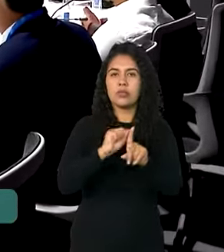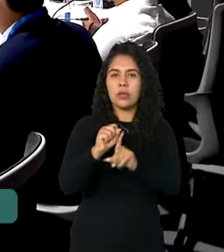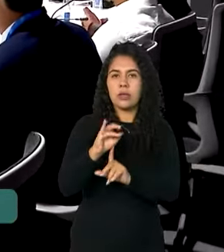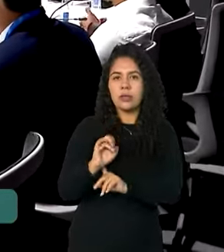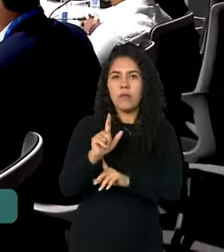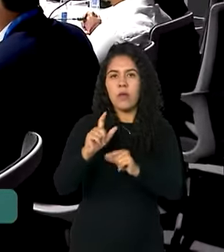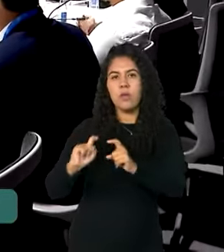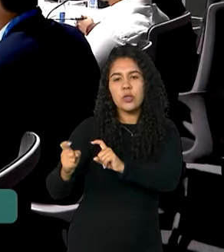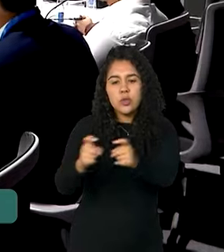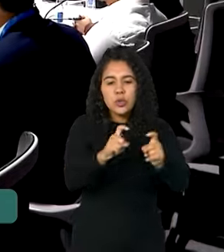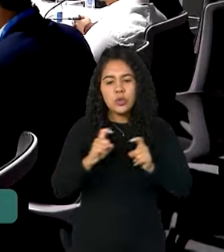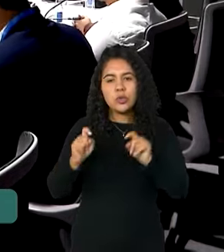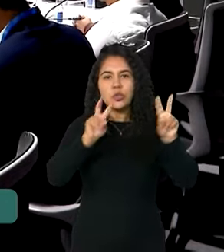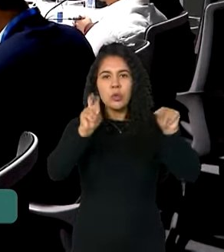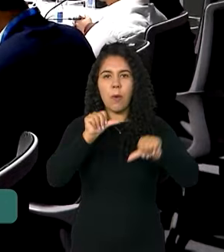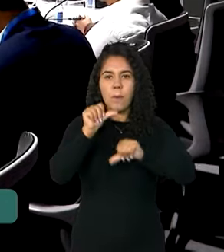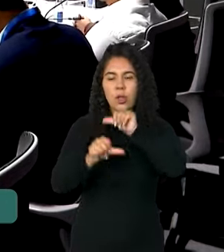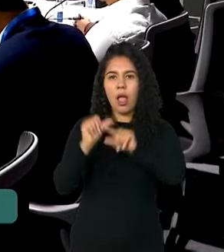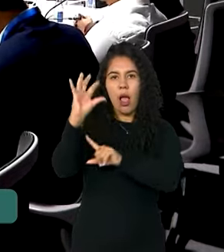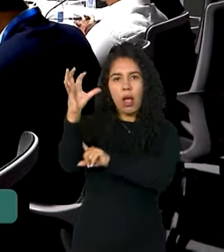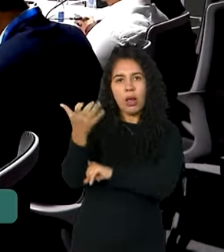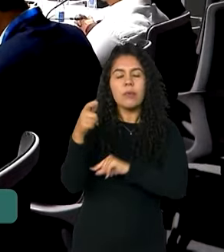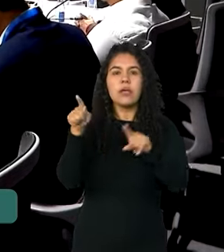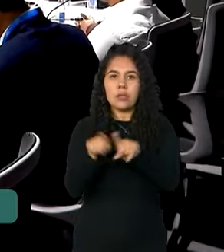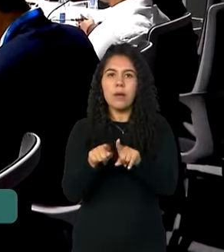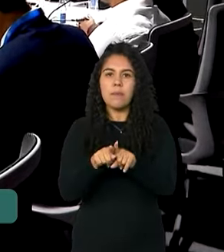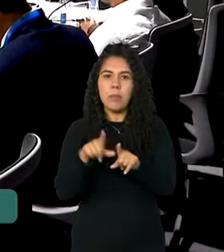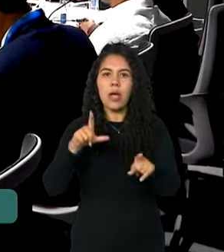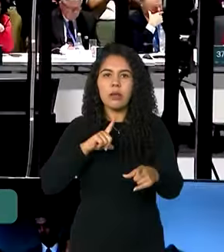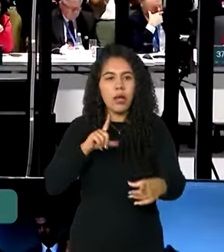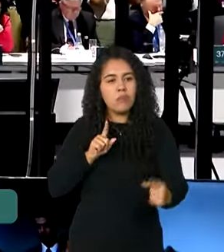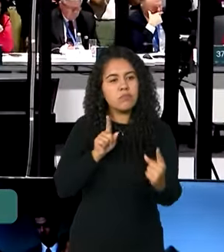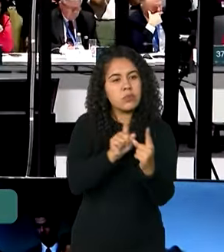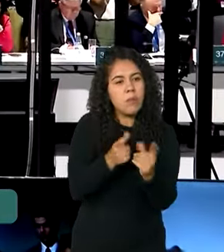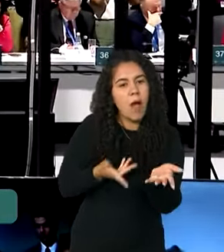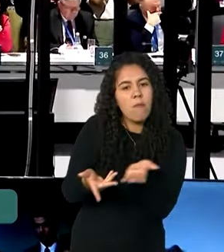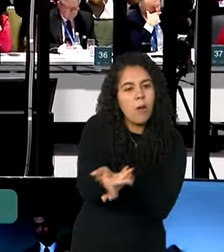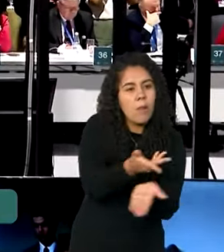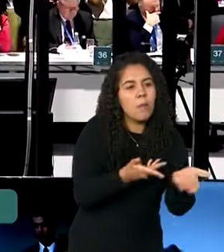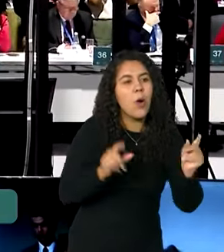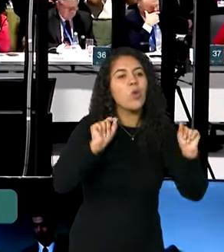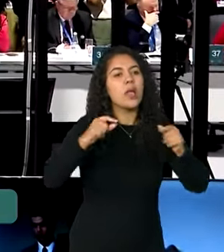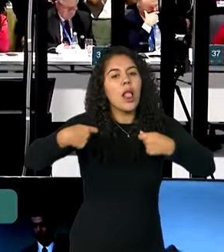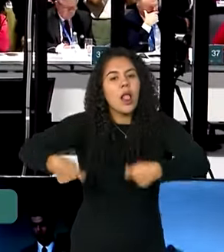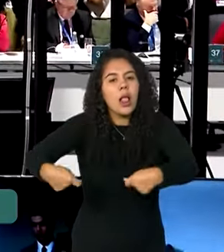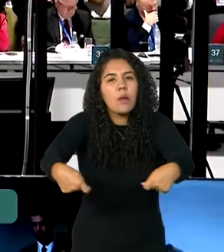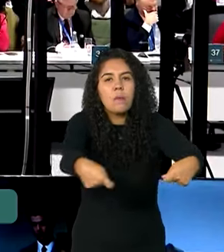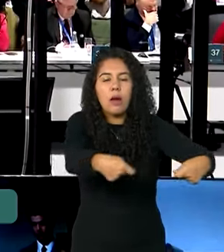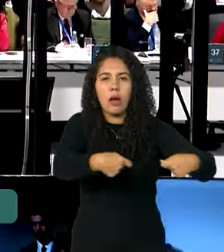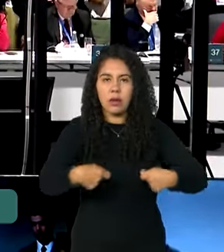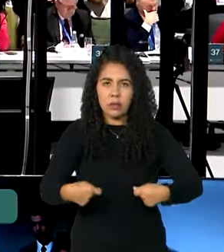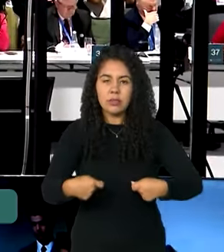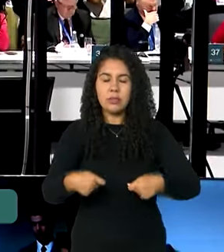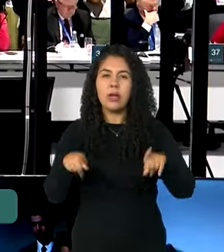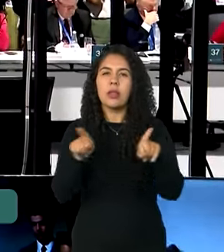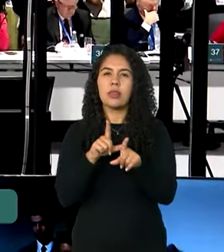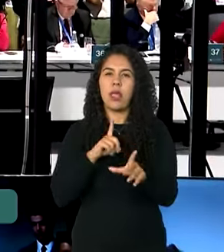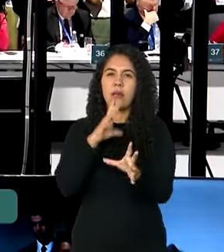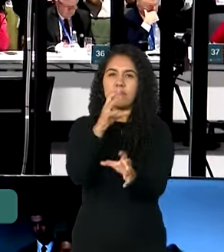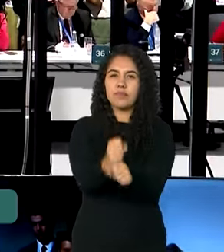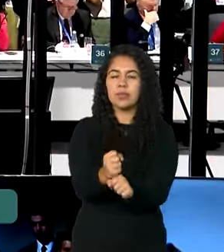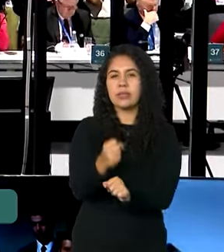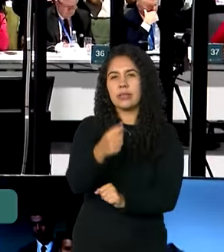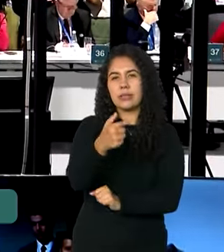climáticas e aproximar o governo das demandas da população. Este ano, a conferência conta com uma presença de cerca de